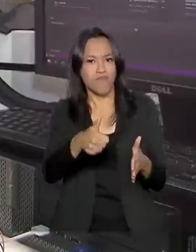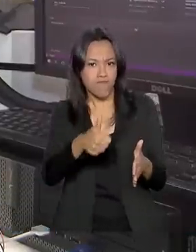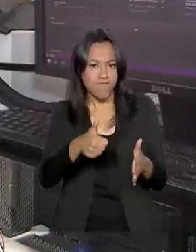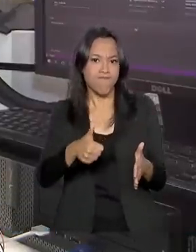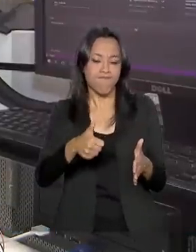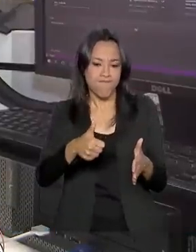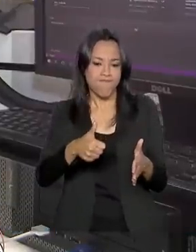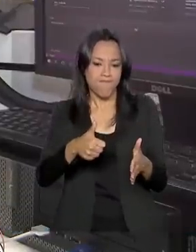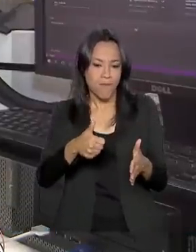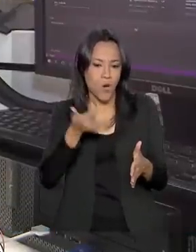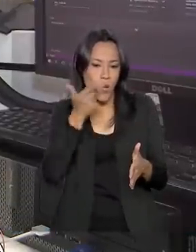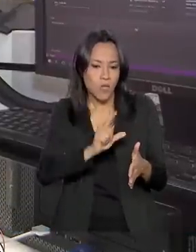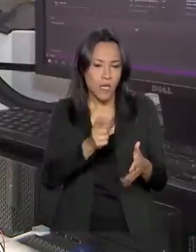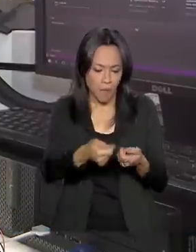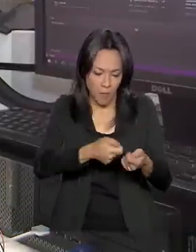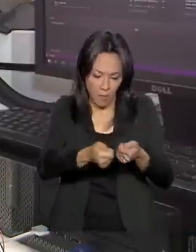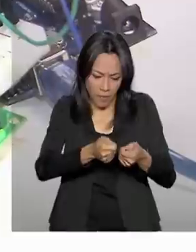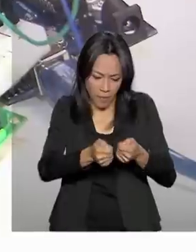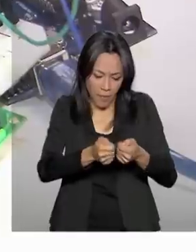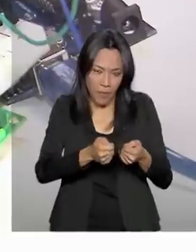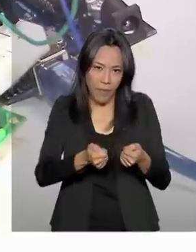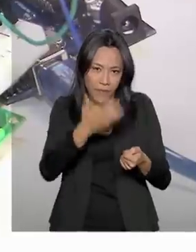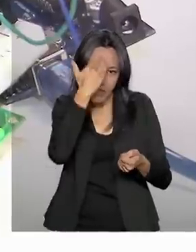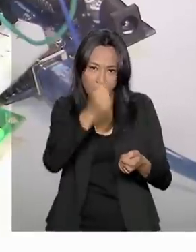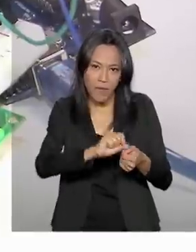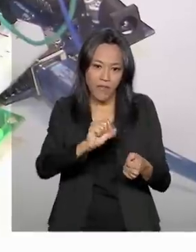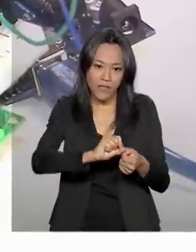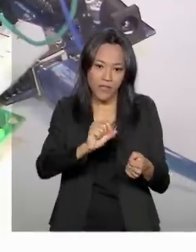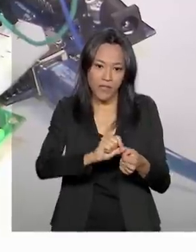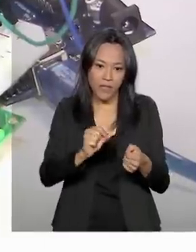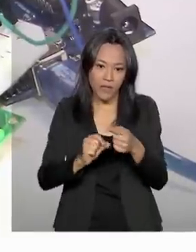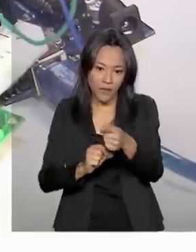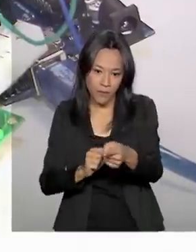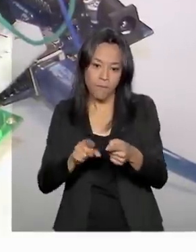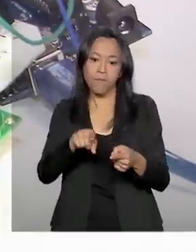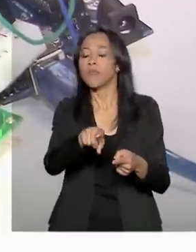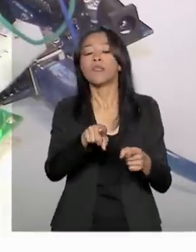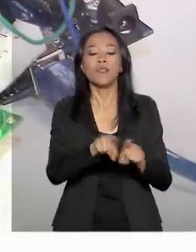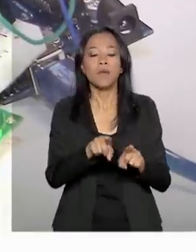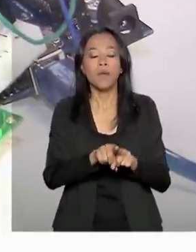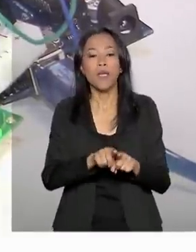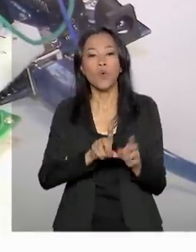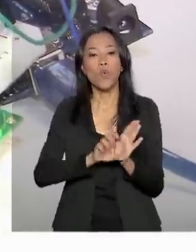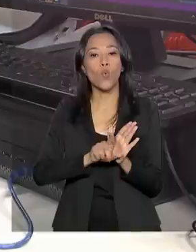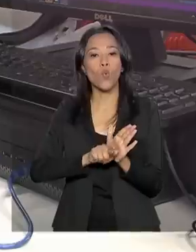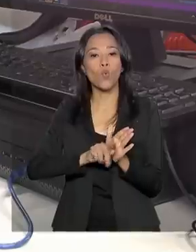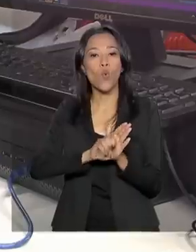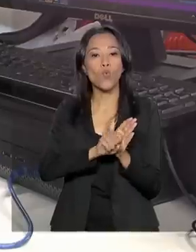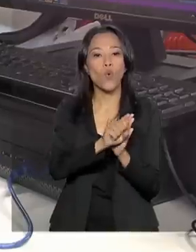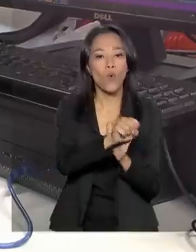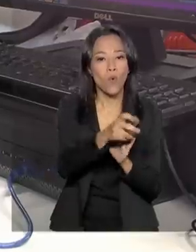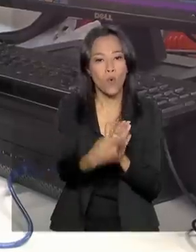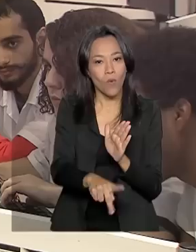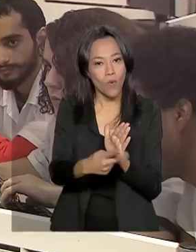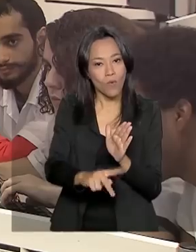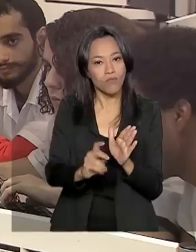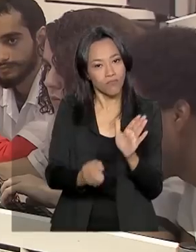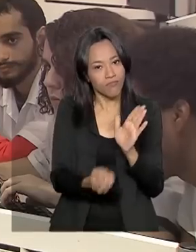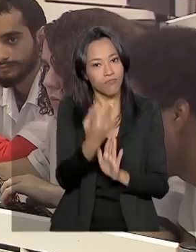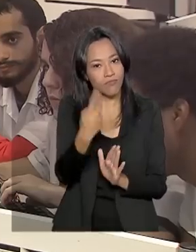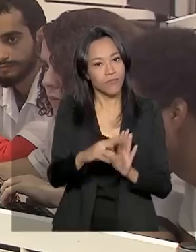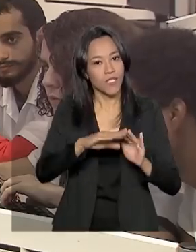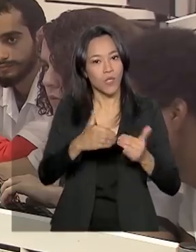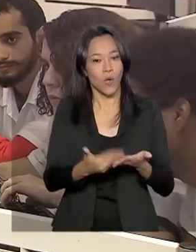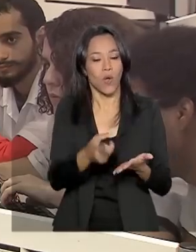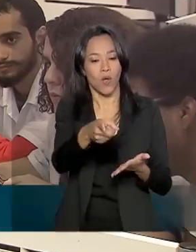Tenho experiência em fazer jogos e mexer com robótica. Consegui fazer aqui, botar logo o logo da escola, que está passando aqui na LCD. A